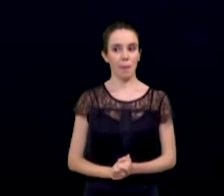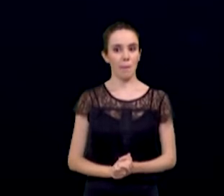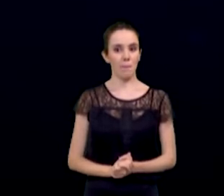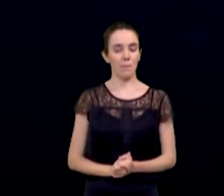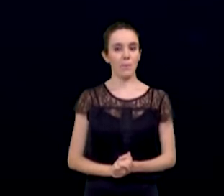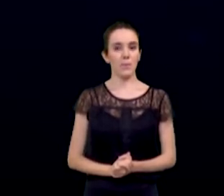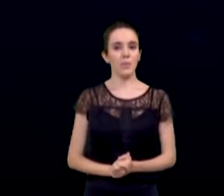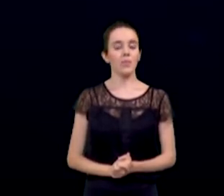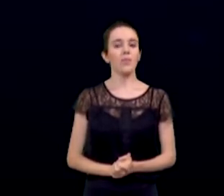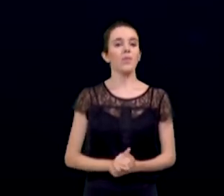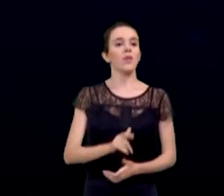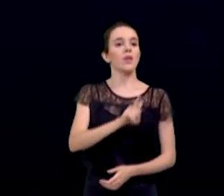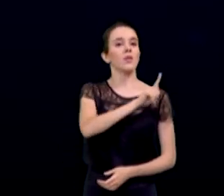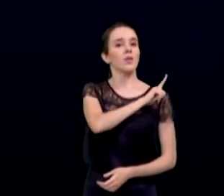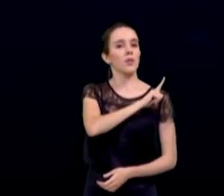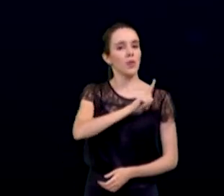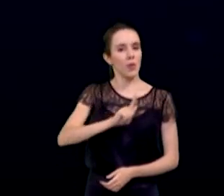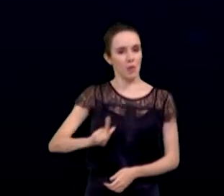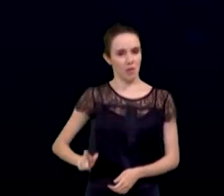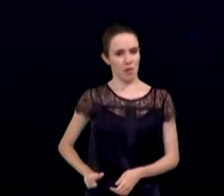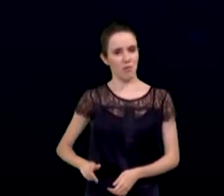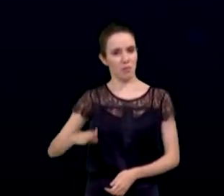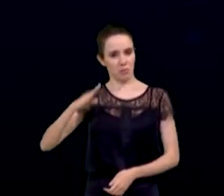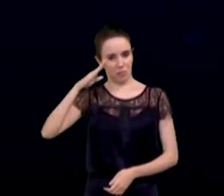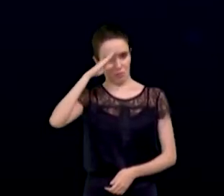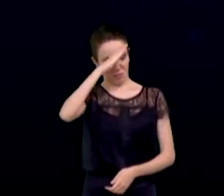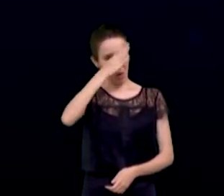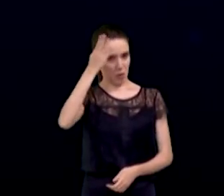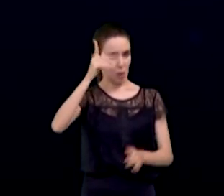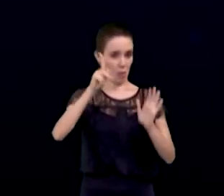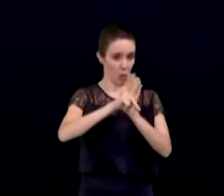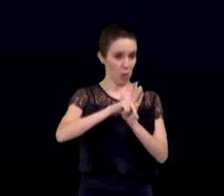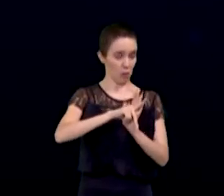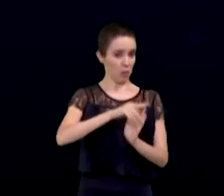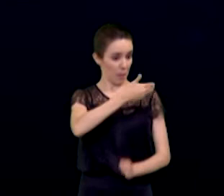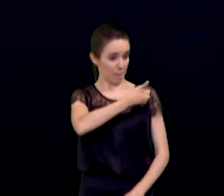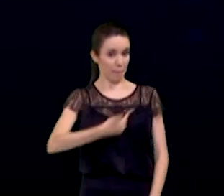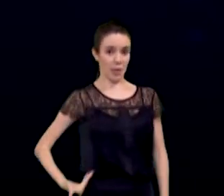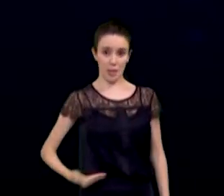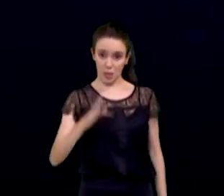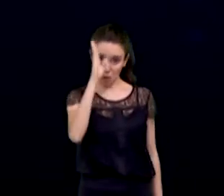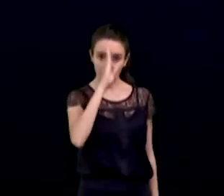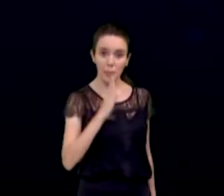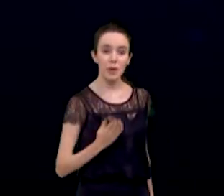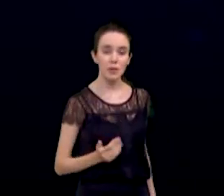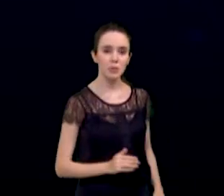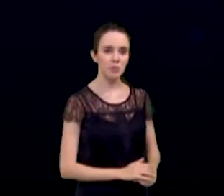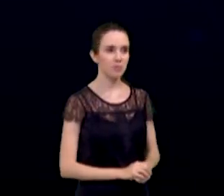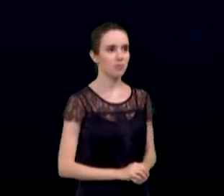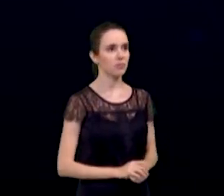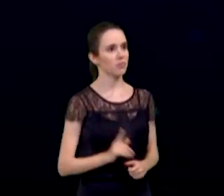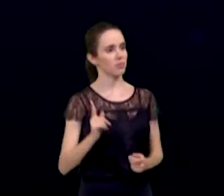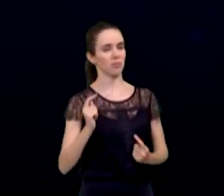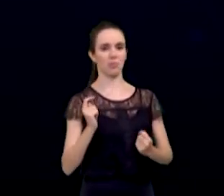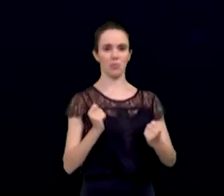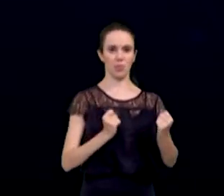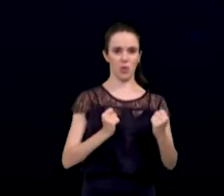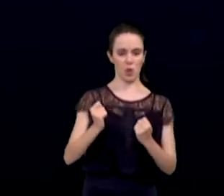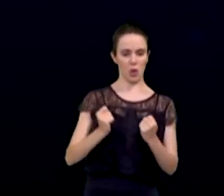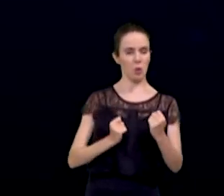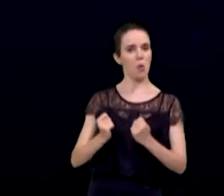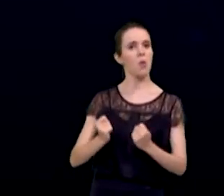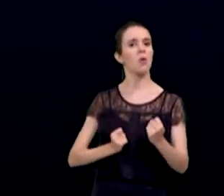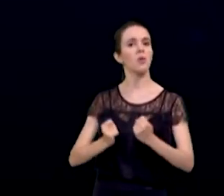O governo Bolsonaro economizou muito nesses últimos anos, reduzindo cargos